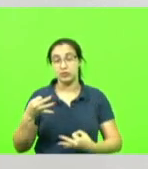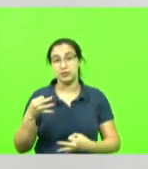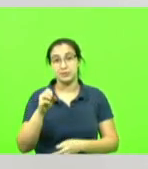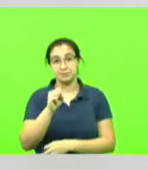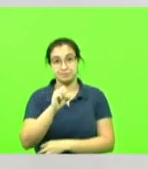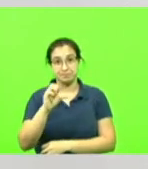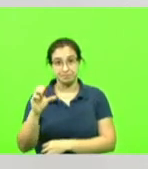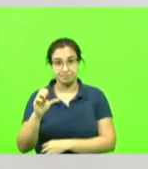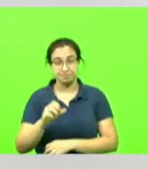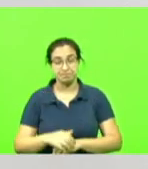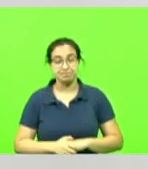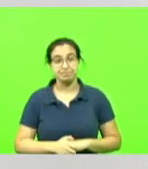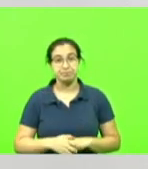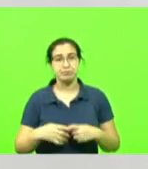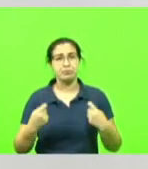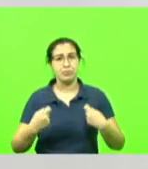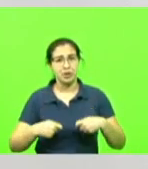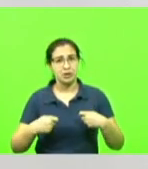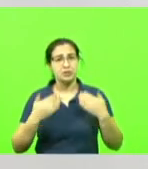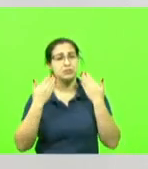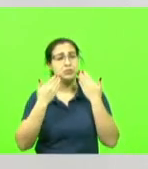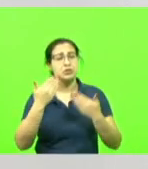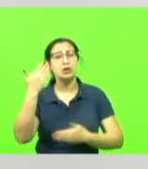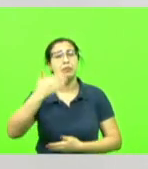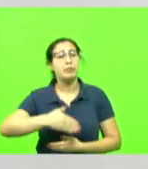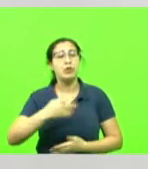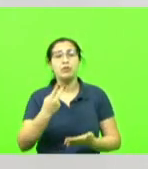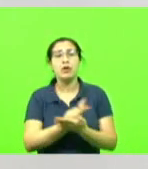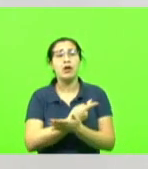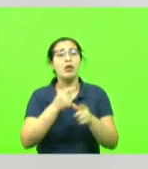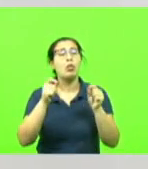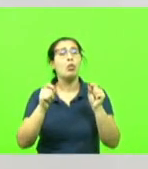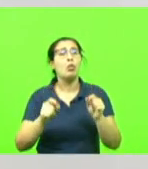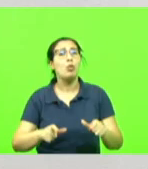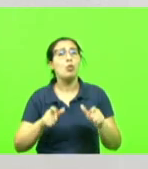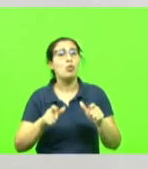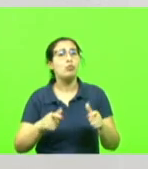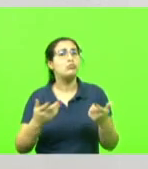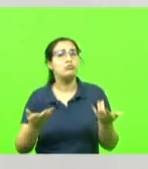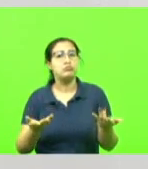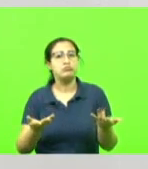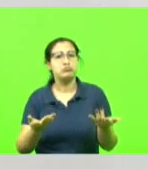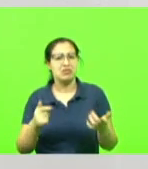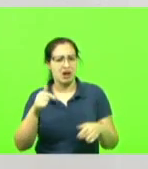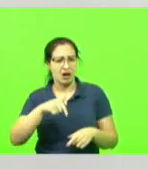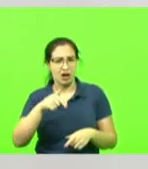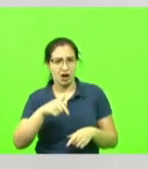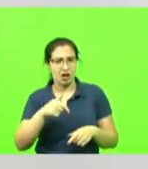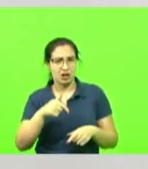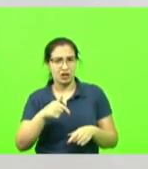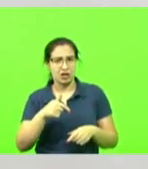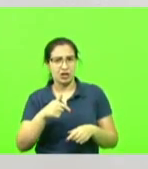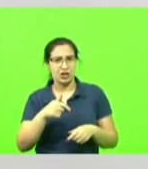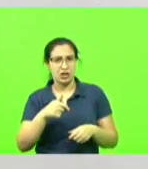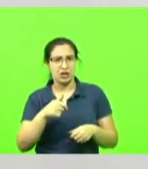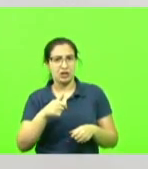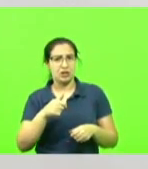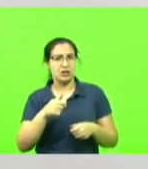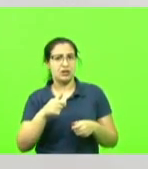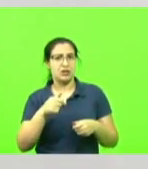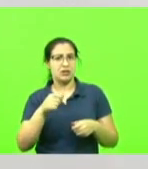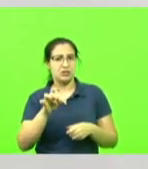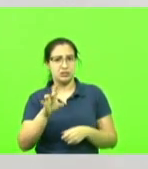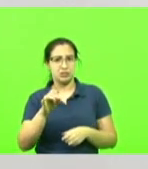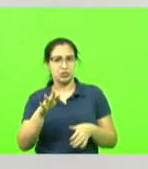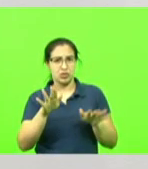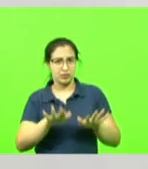Vai ter que ser provado esse erro. Porque isso não vai ficar preso aqui dentro desses vidros desse aquário. Nós vamos levar isso aqui lá para